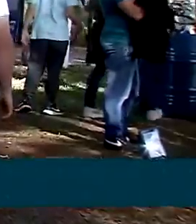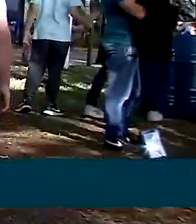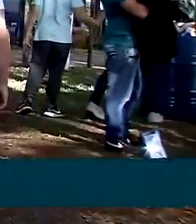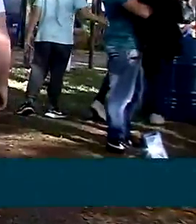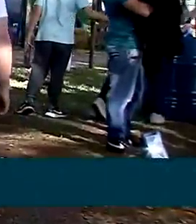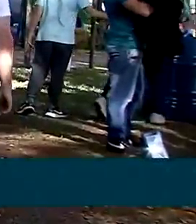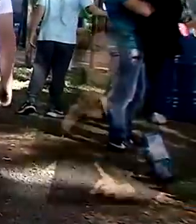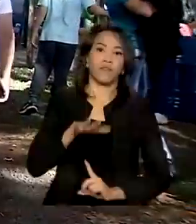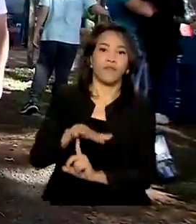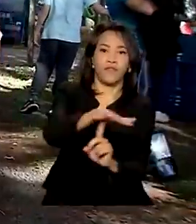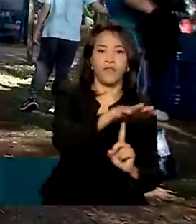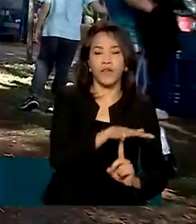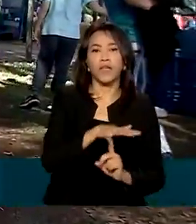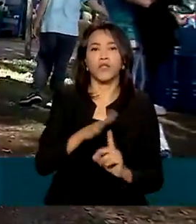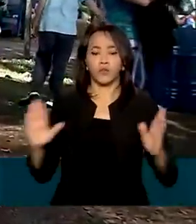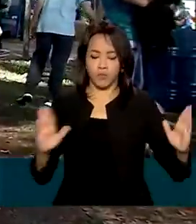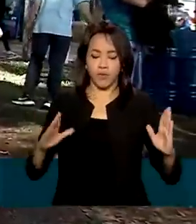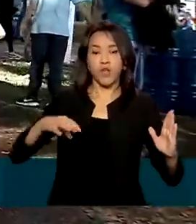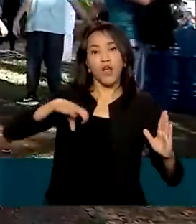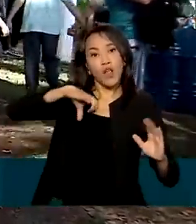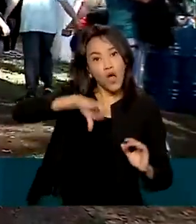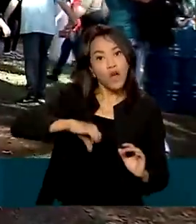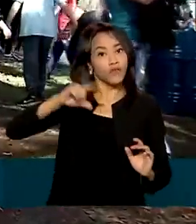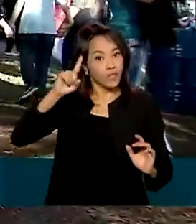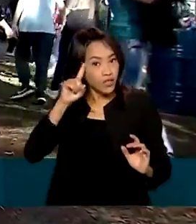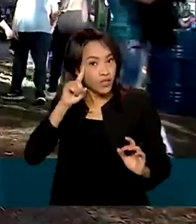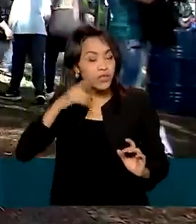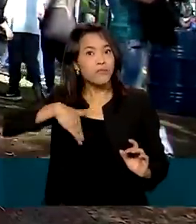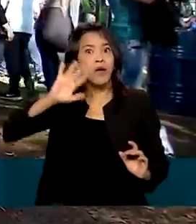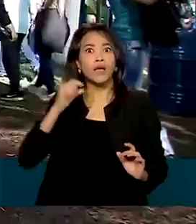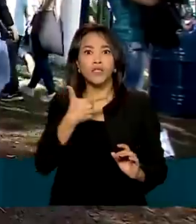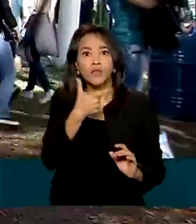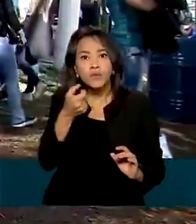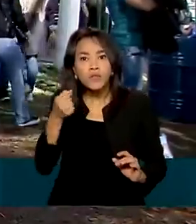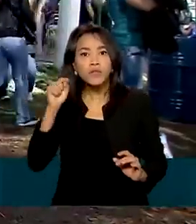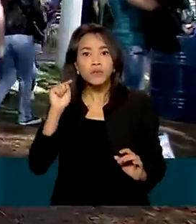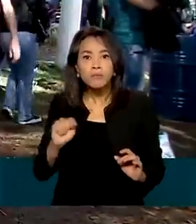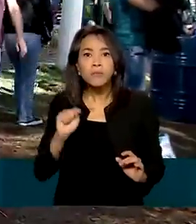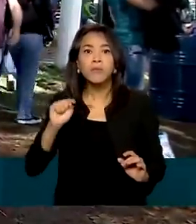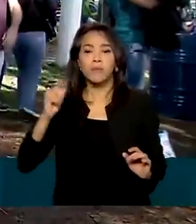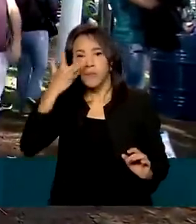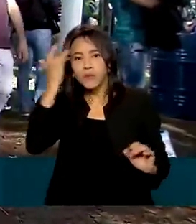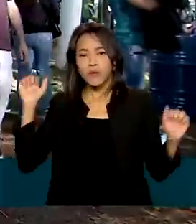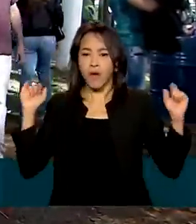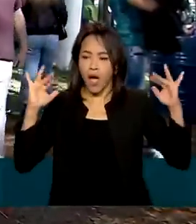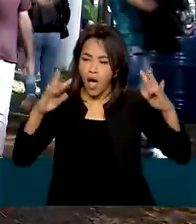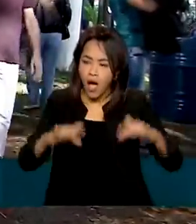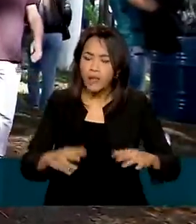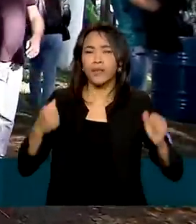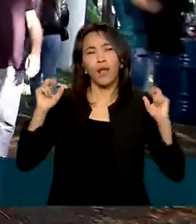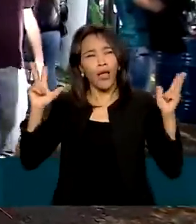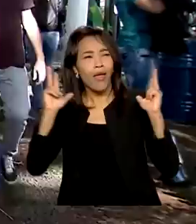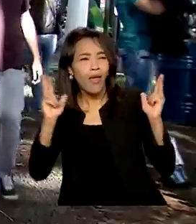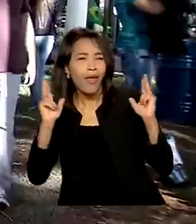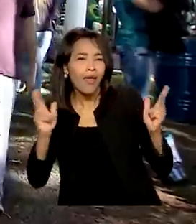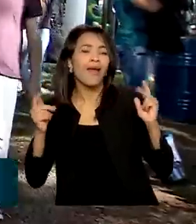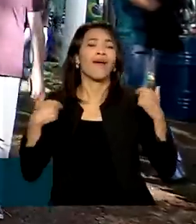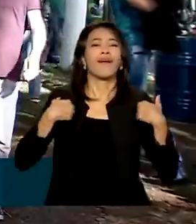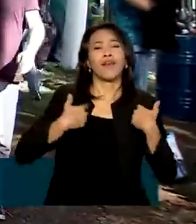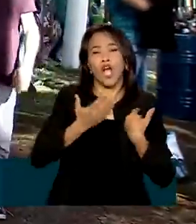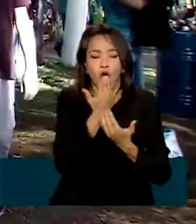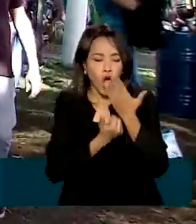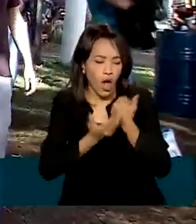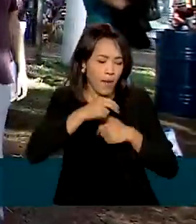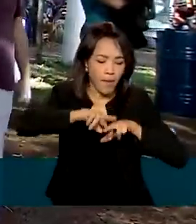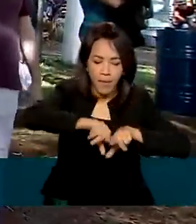Soja recebeu, em nove dias de evento, mais de 200 mil visitantes. Além de entretenimento e gastronomia, a feira